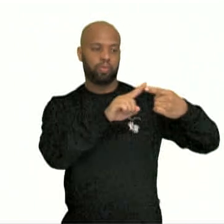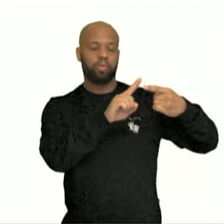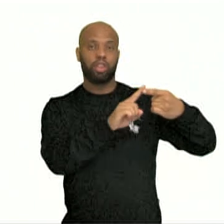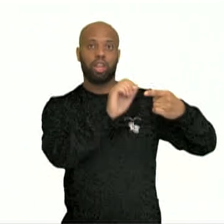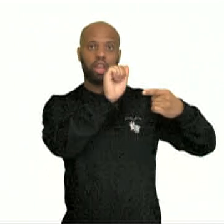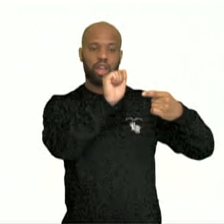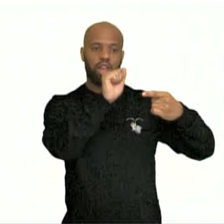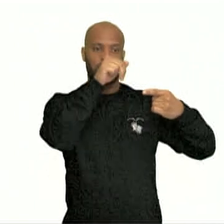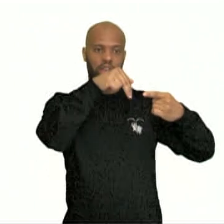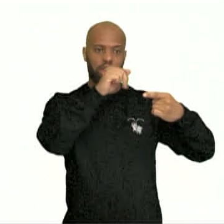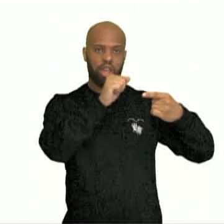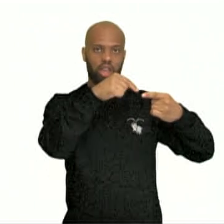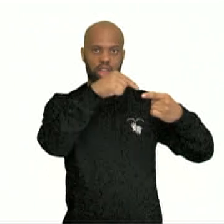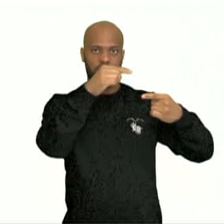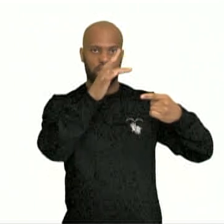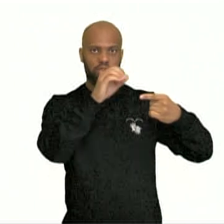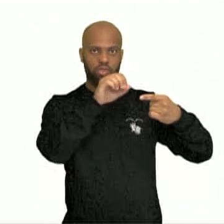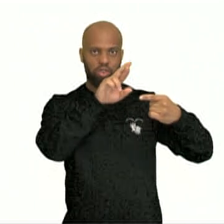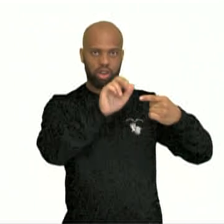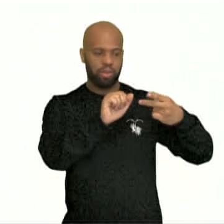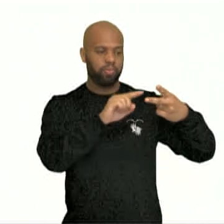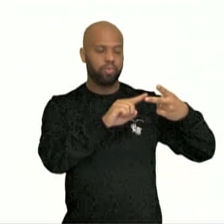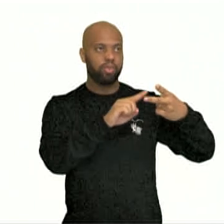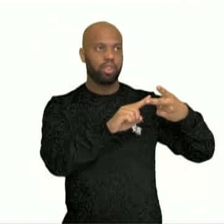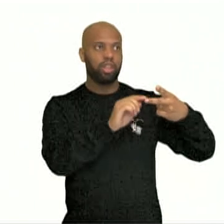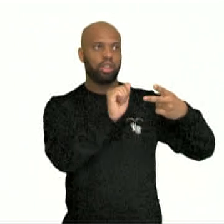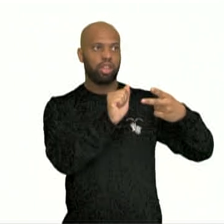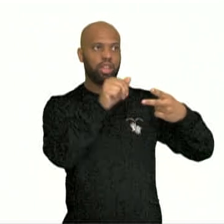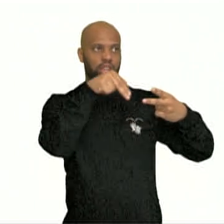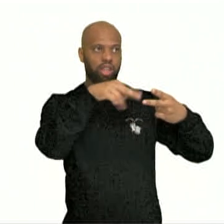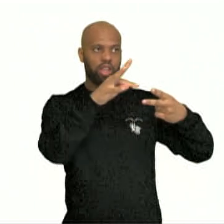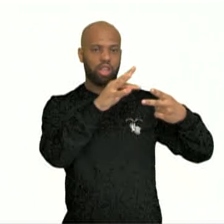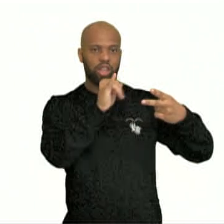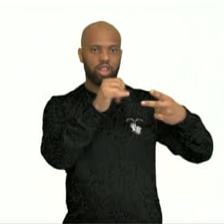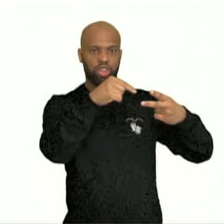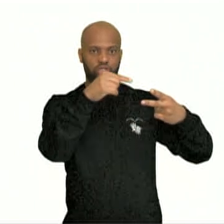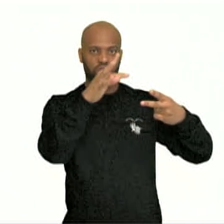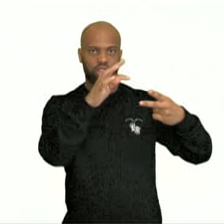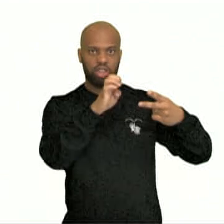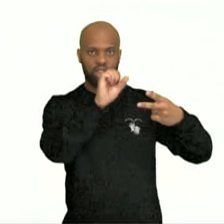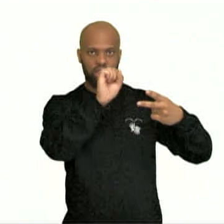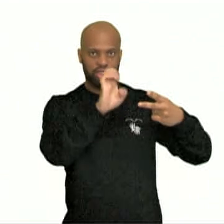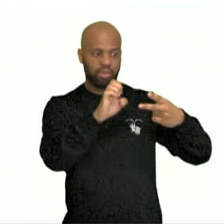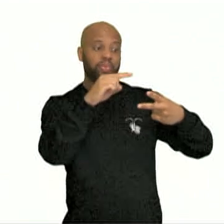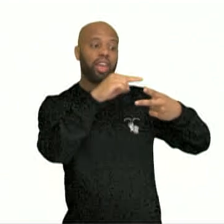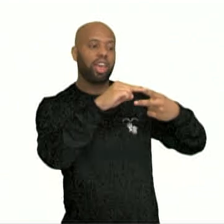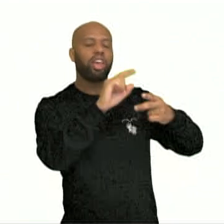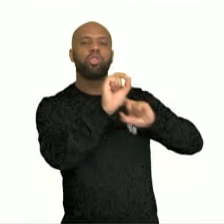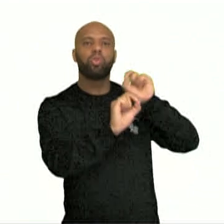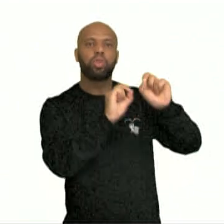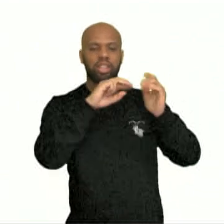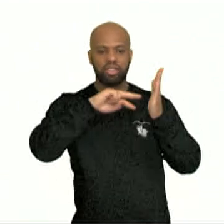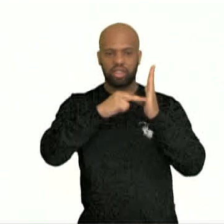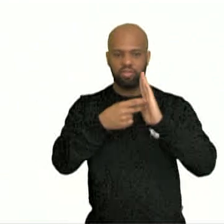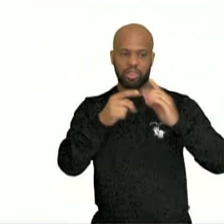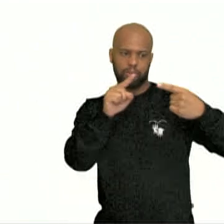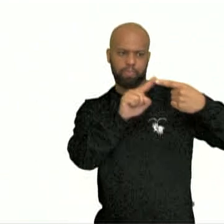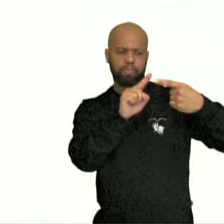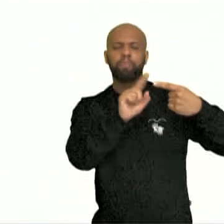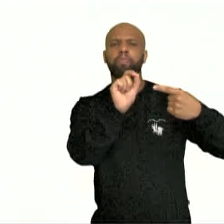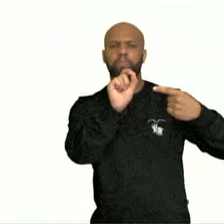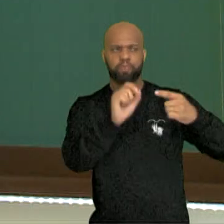falar especificamente de anáfora e de antítese, compare aqui comigo. Anáfora significa o que?